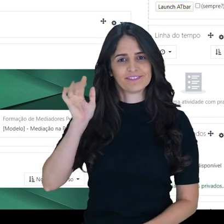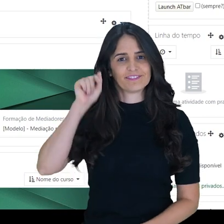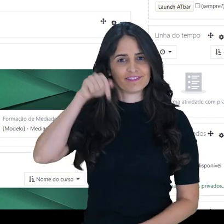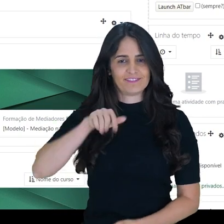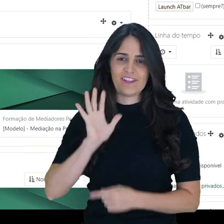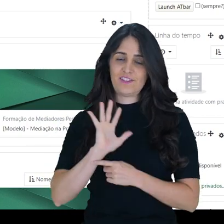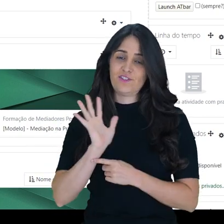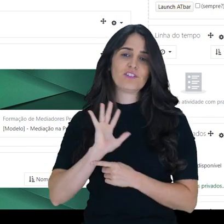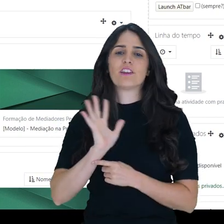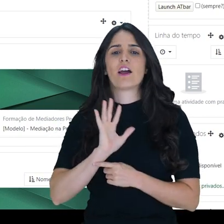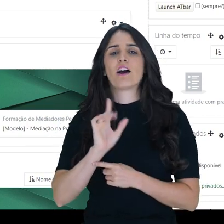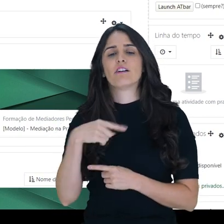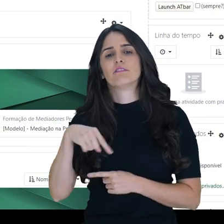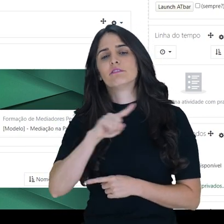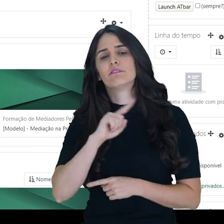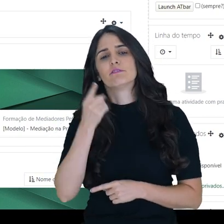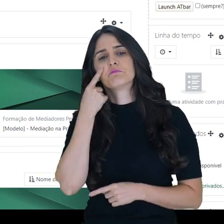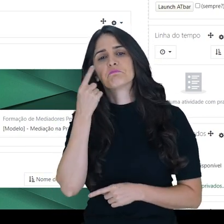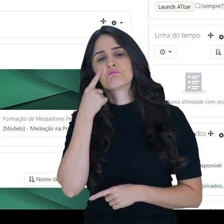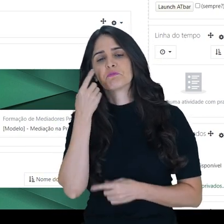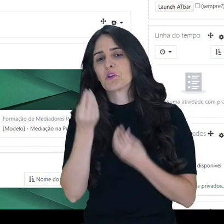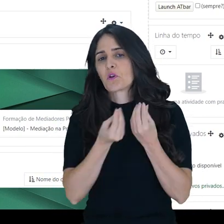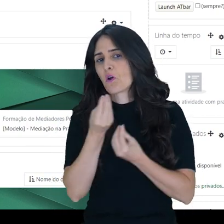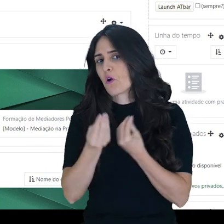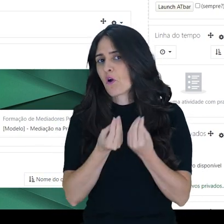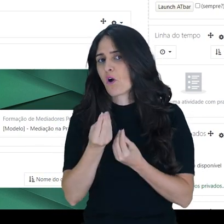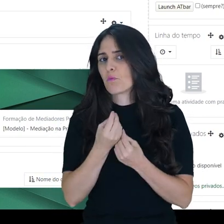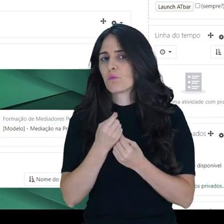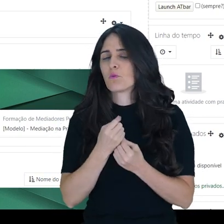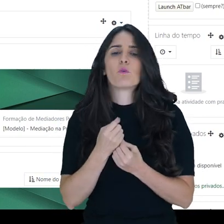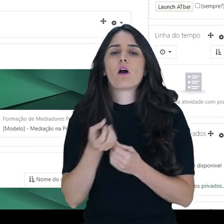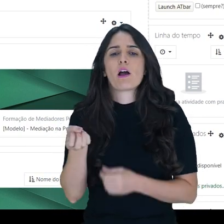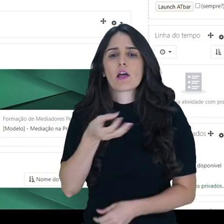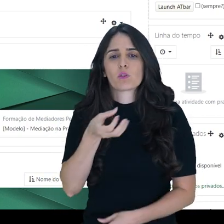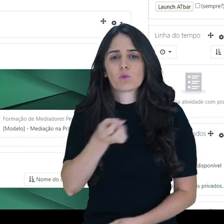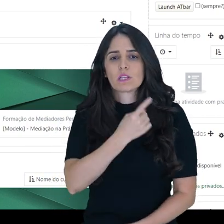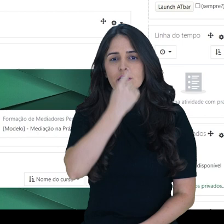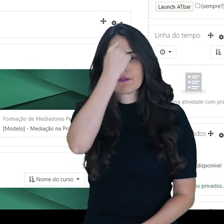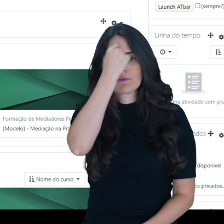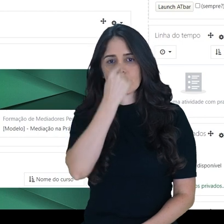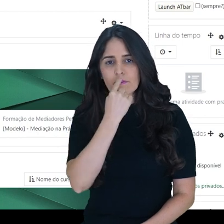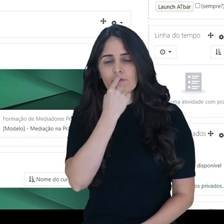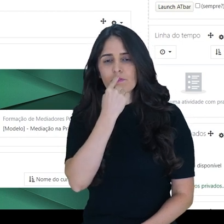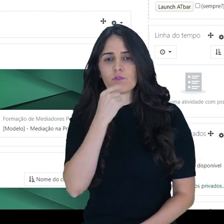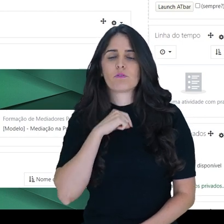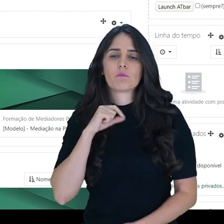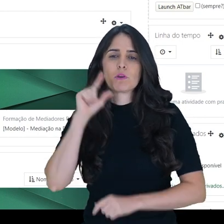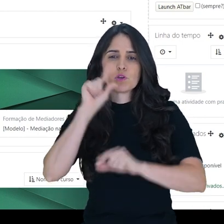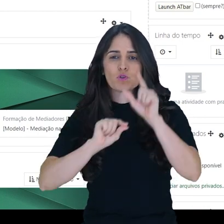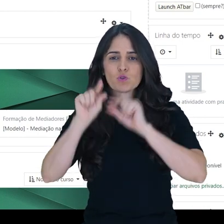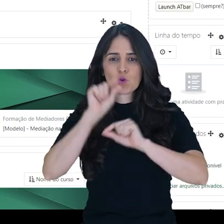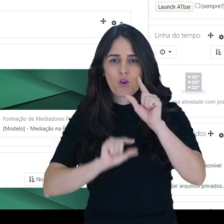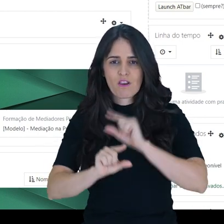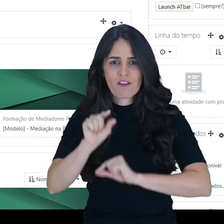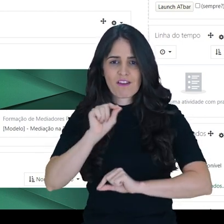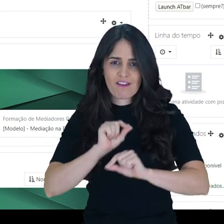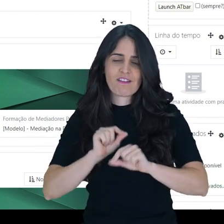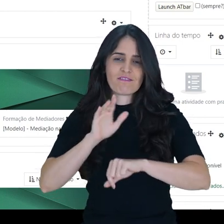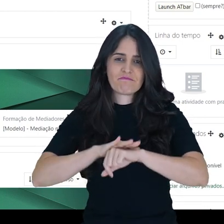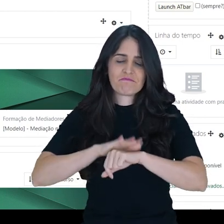Olá, neste tutorial vamos verificar como atualizar o perfil e configurar as